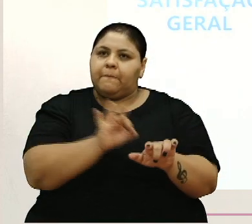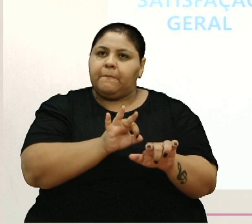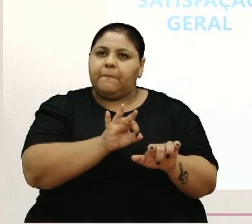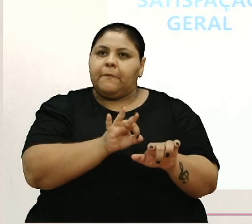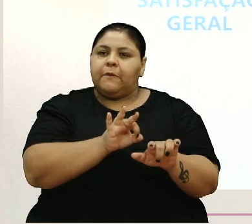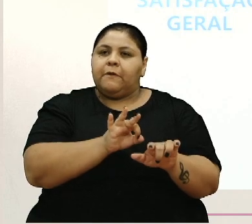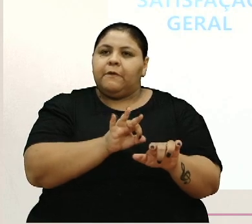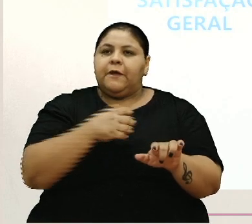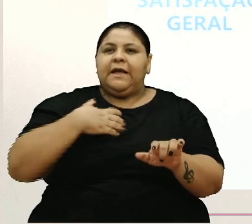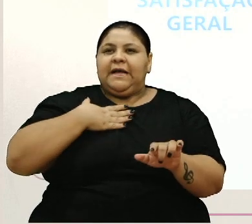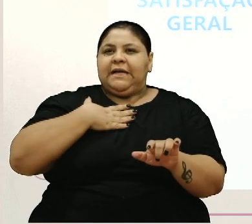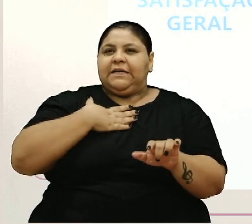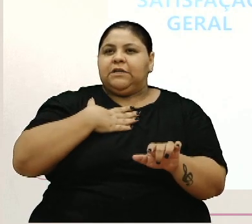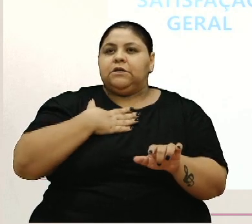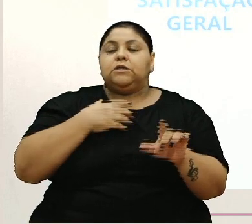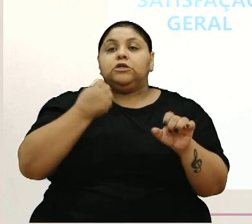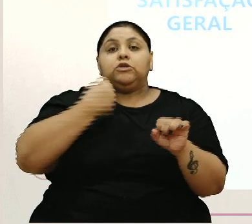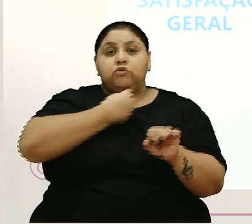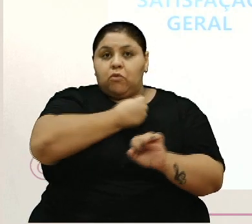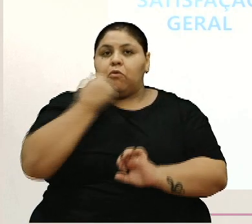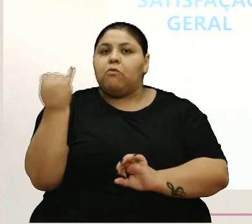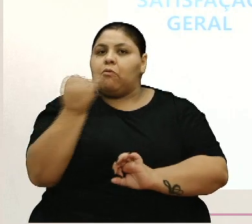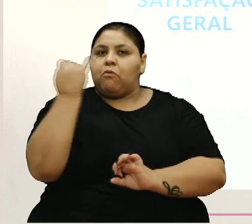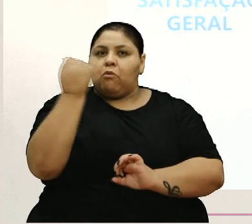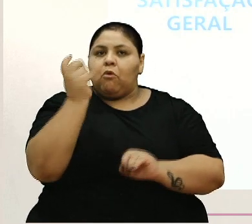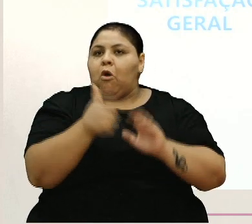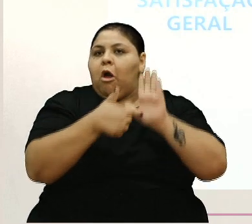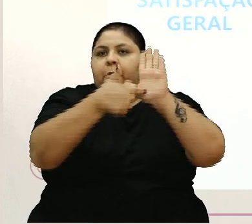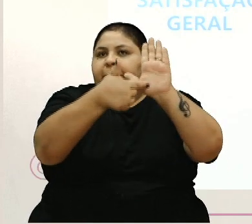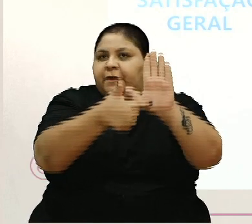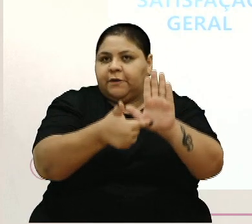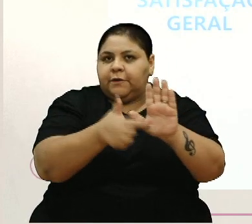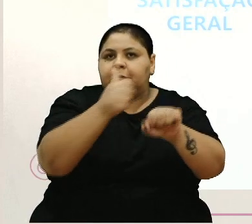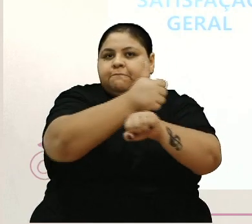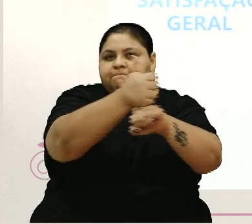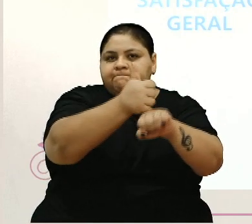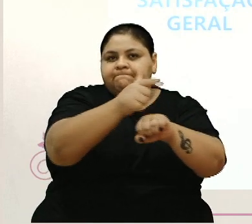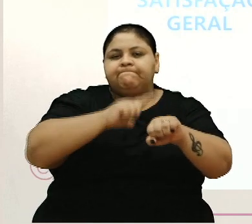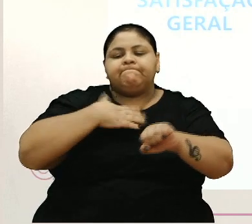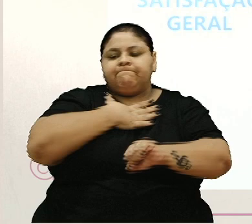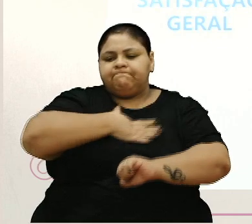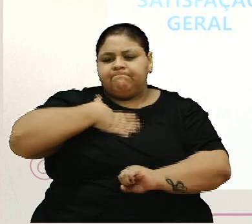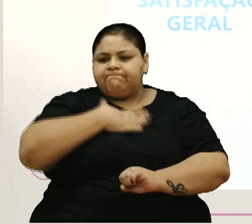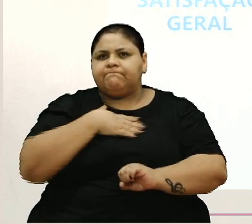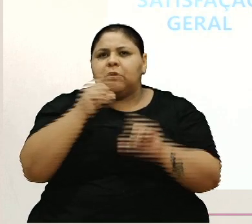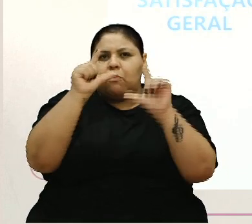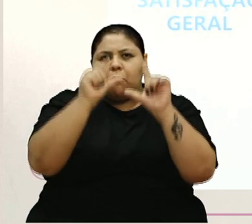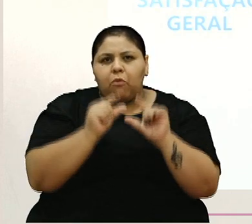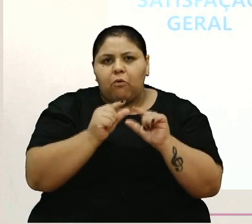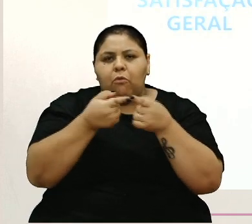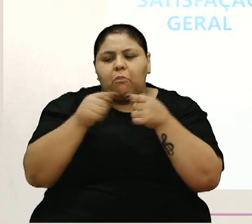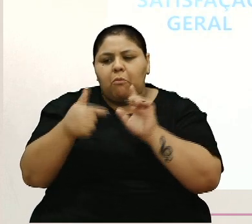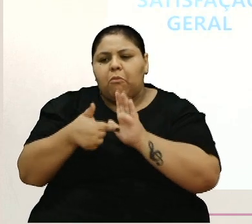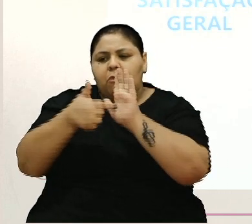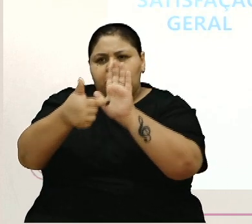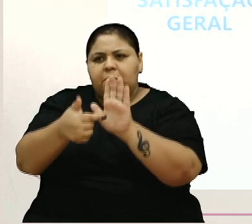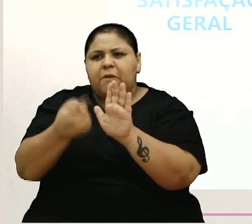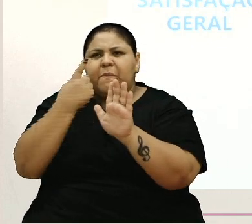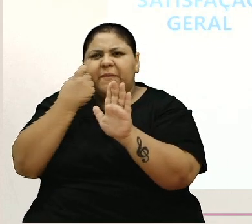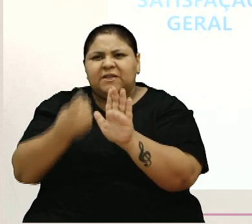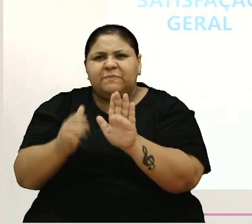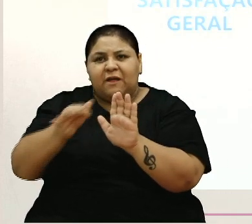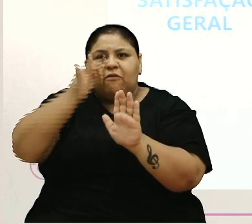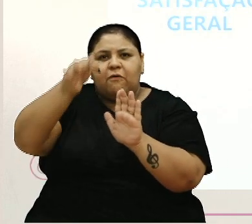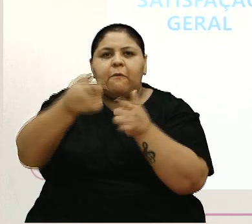ou seja, são números bem relevantes, o expositor mesmo tendo uma satisfação de certa forma um pouco baixa e mostrando que tem interesse em participar no